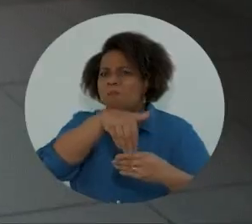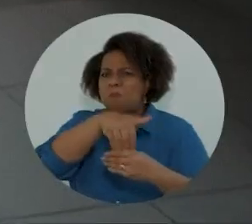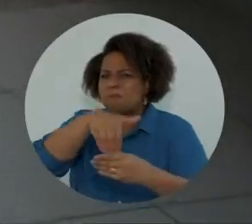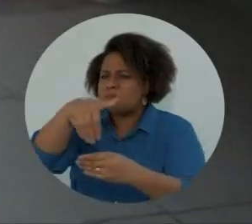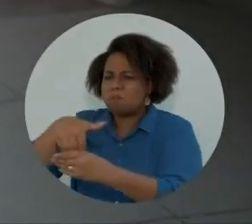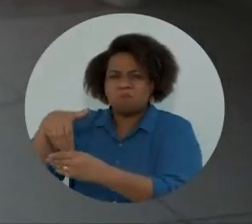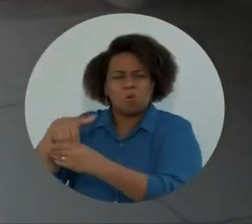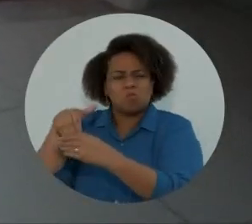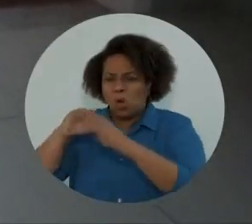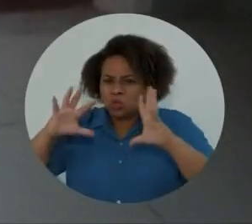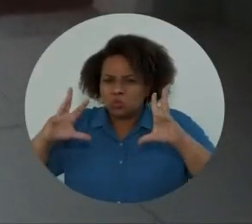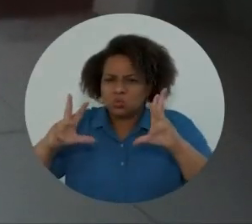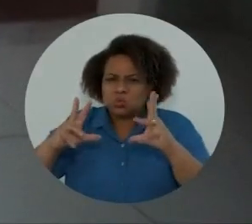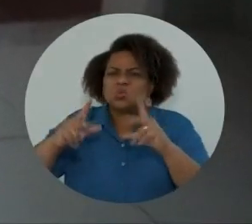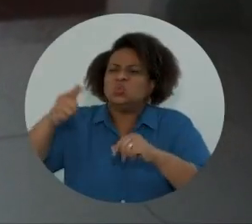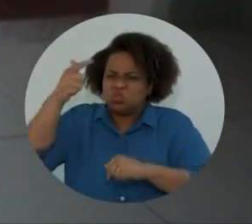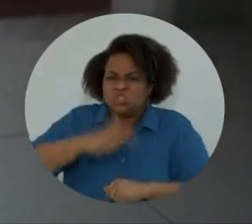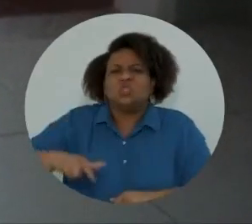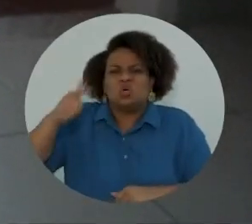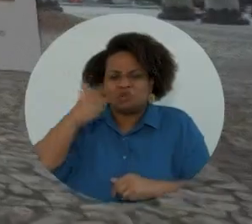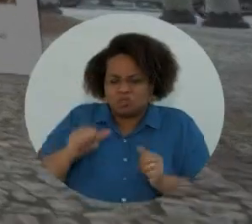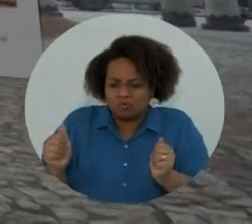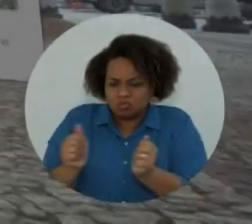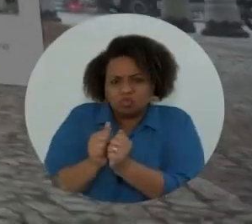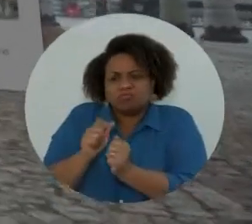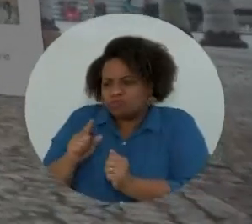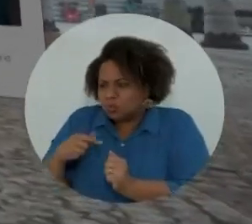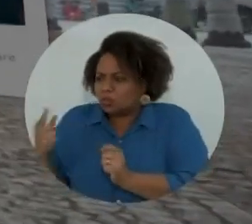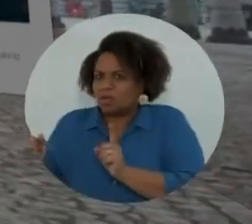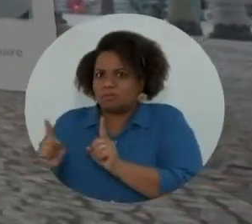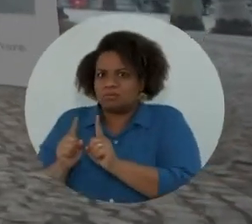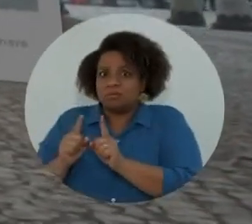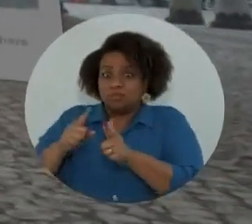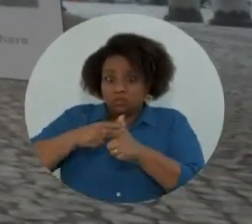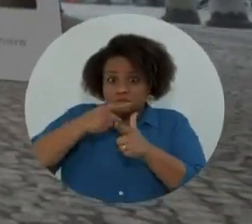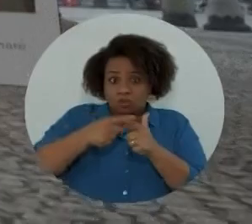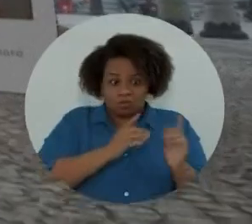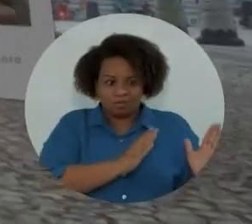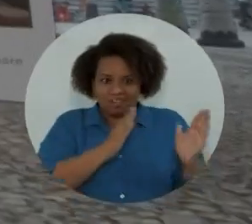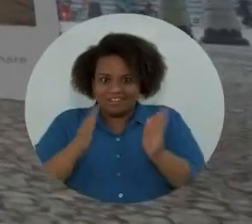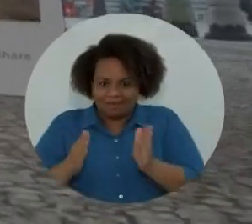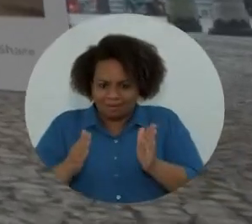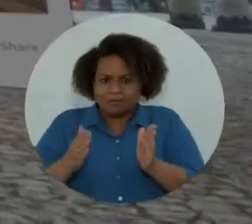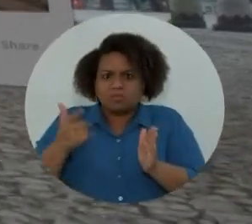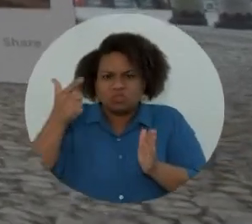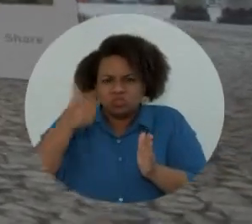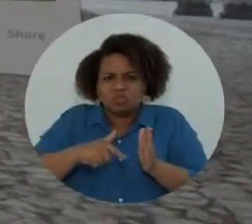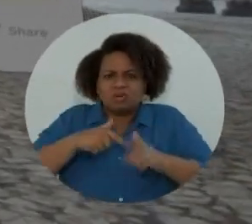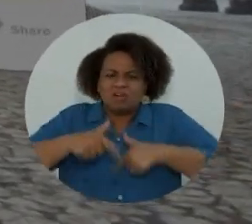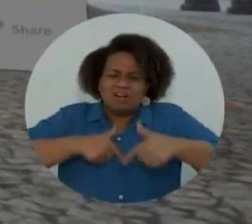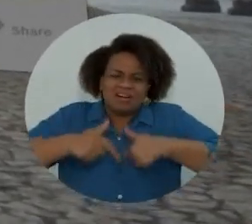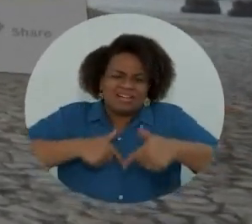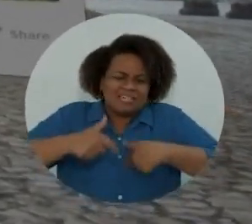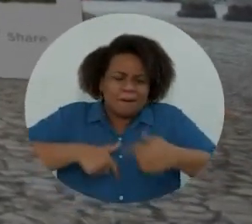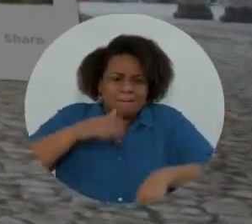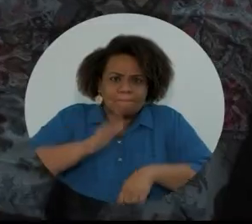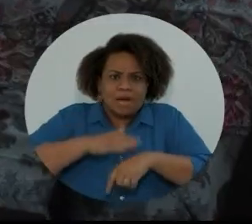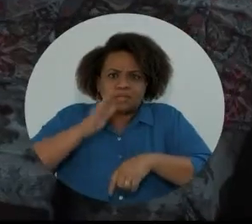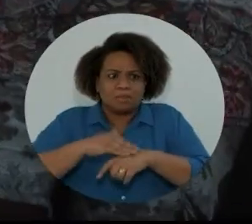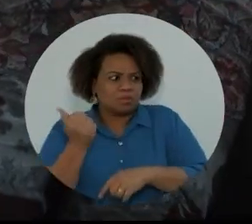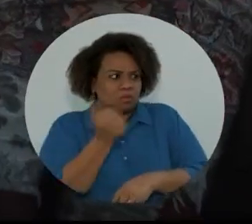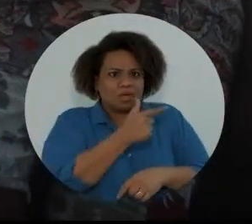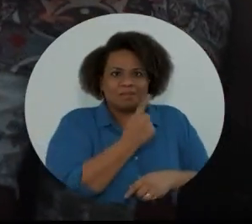viu? Todo mundo, de novo, do lado dele. E não é que no segundo mandato, o Caba trabalhou ainda mais que no primeiro.